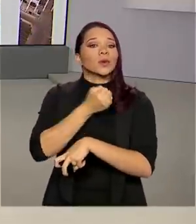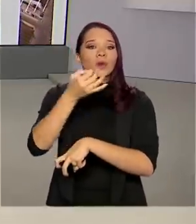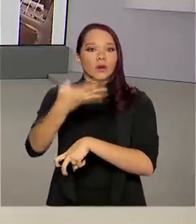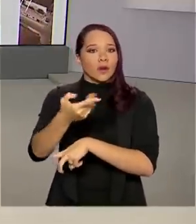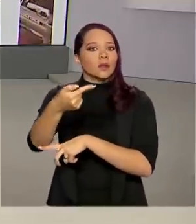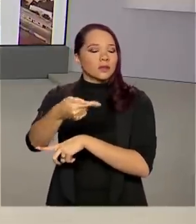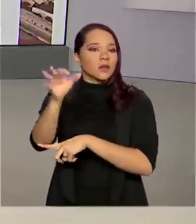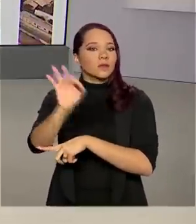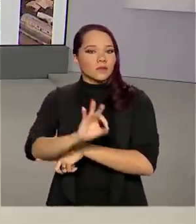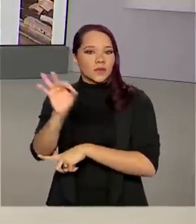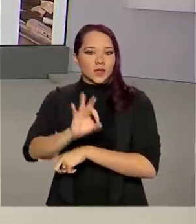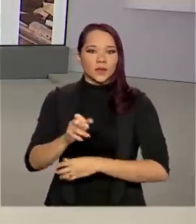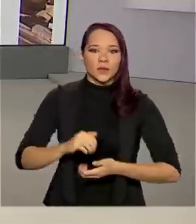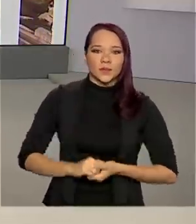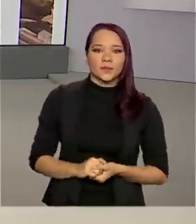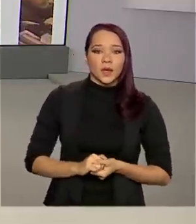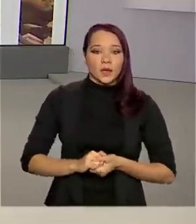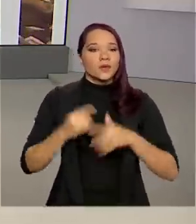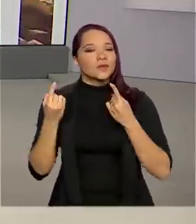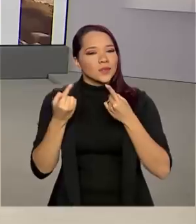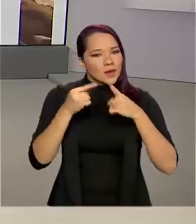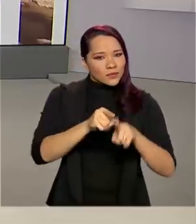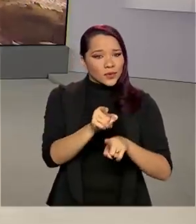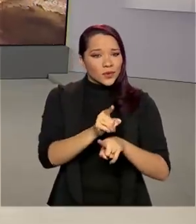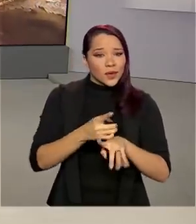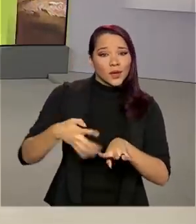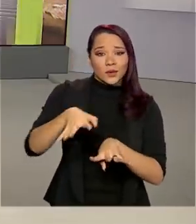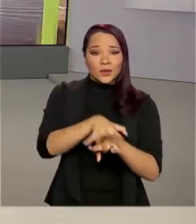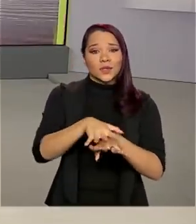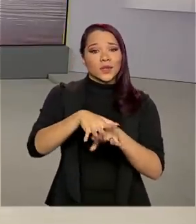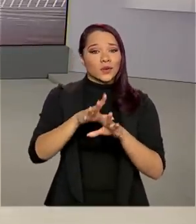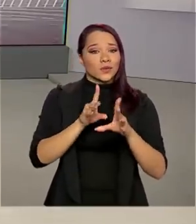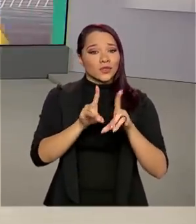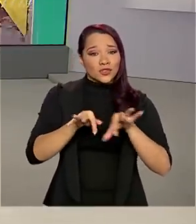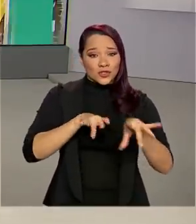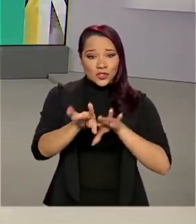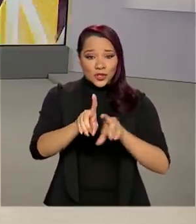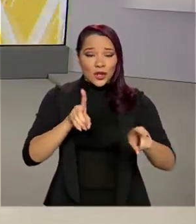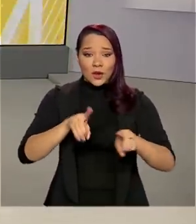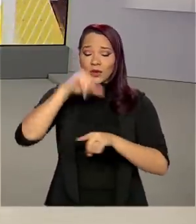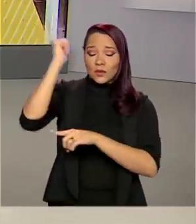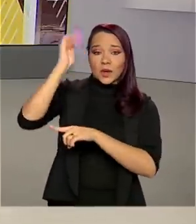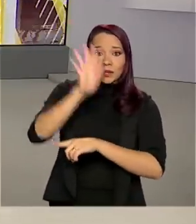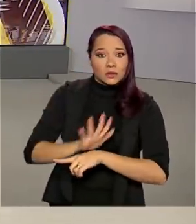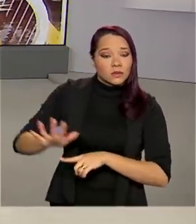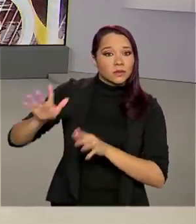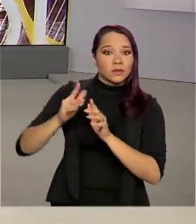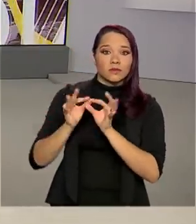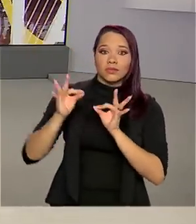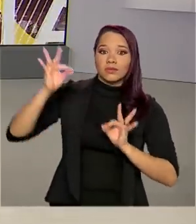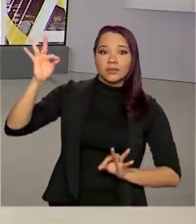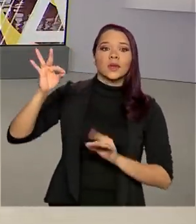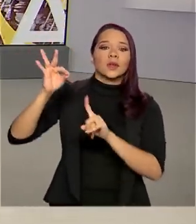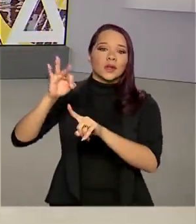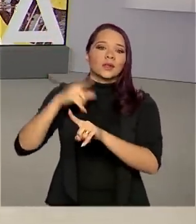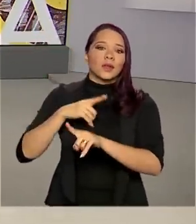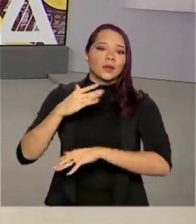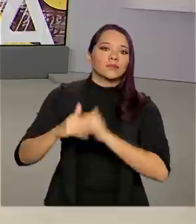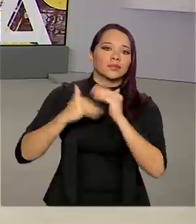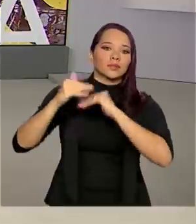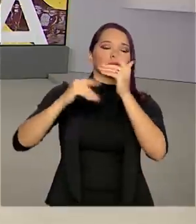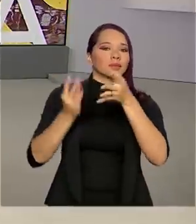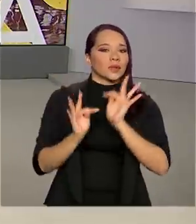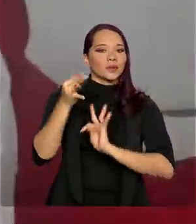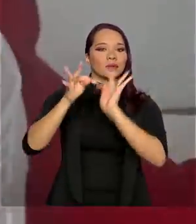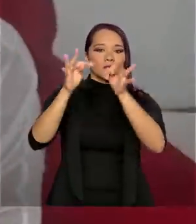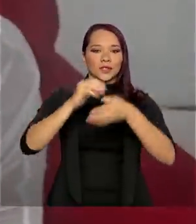47%. E o desafio da inclusão digital em um país de dimensões continentais passa pelo avanço da tecnologia.